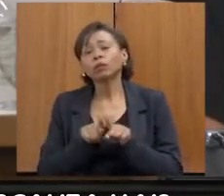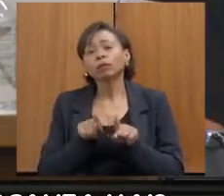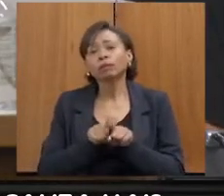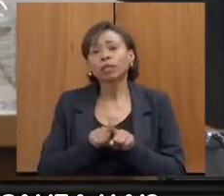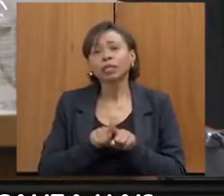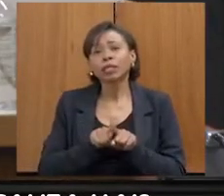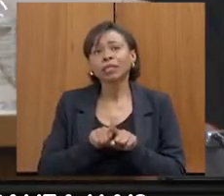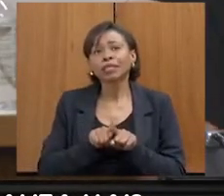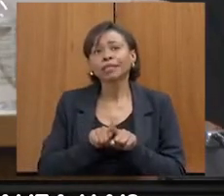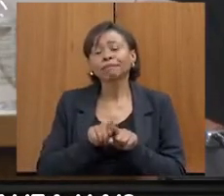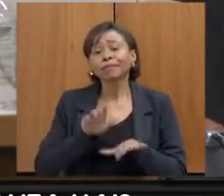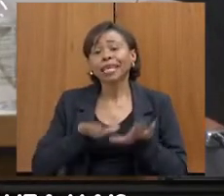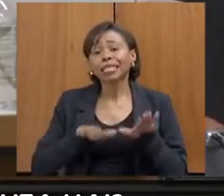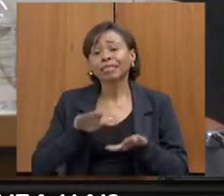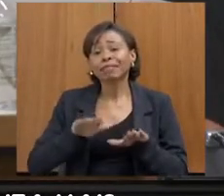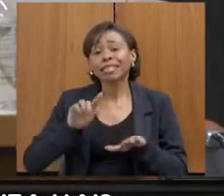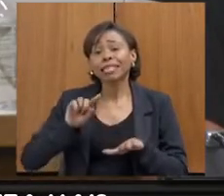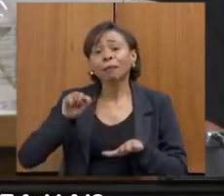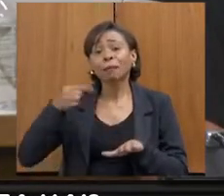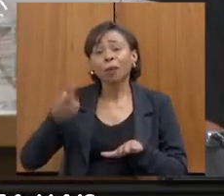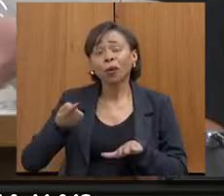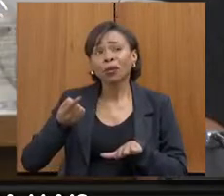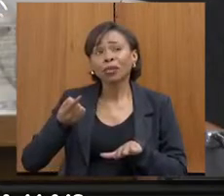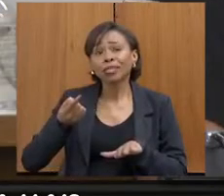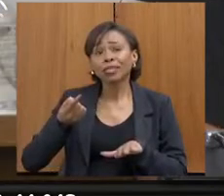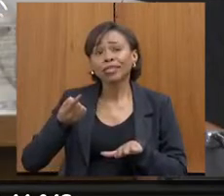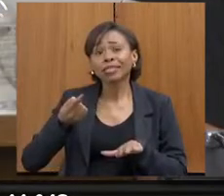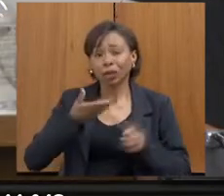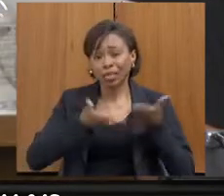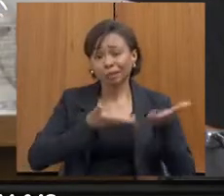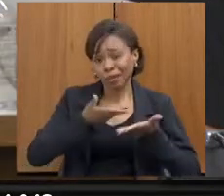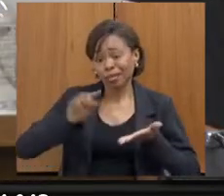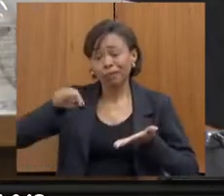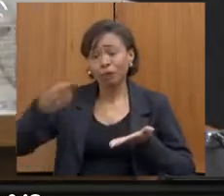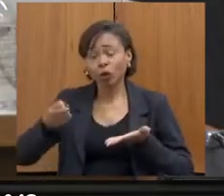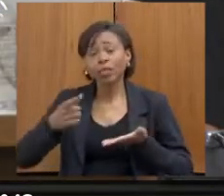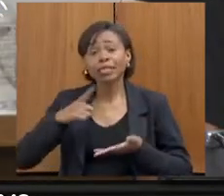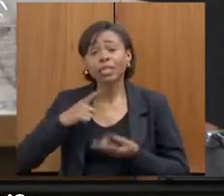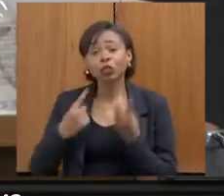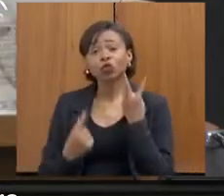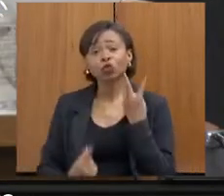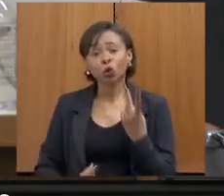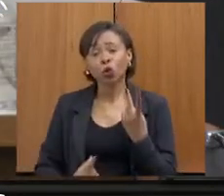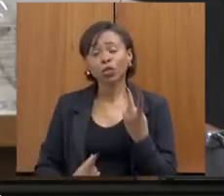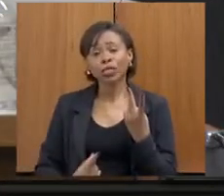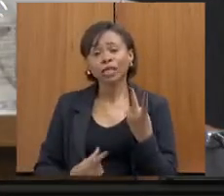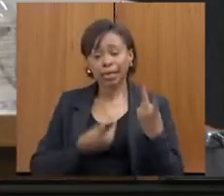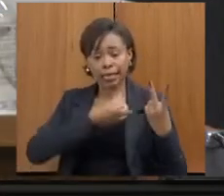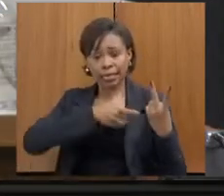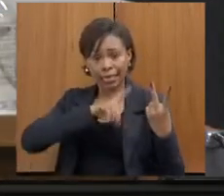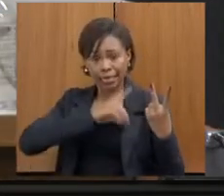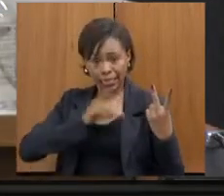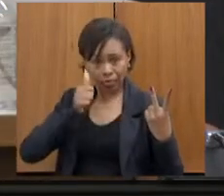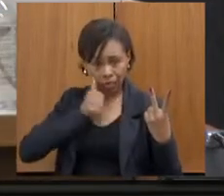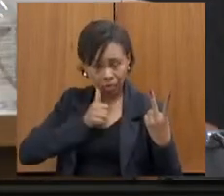mas o pós, porque são duas escrivãs, dois escrivãs, um agora é Daniel, nós temos duas delegadas, escrivãs. Então, o número de inquéritos, talvez a doutora